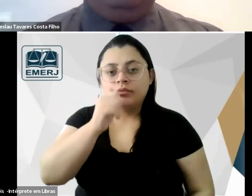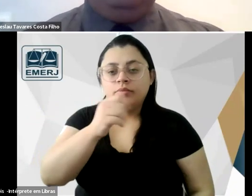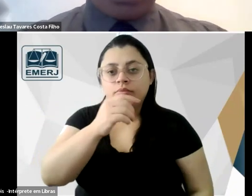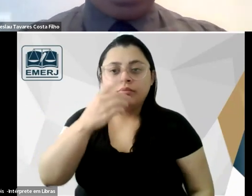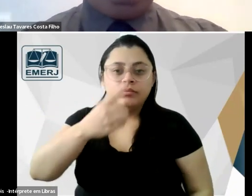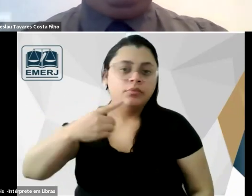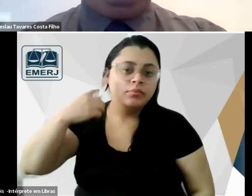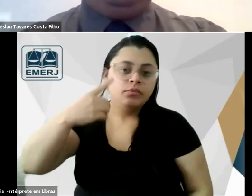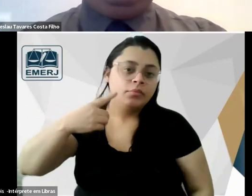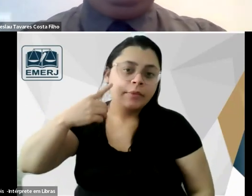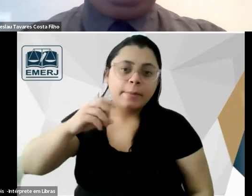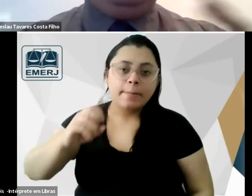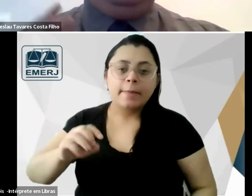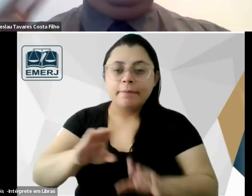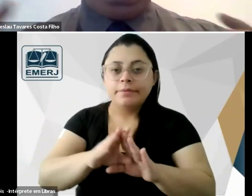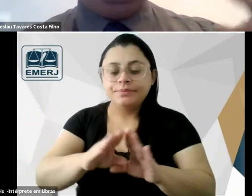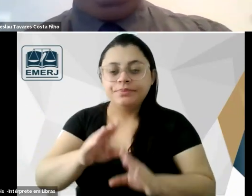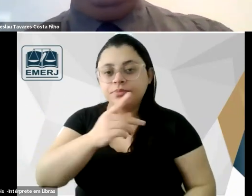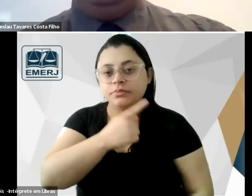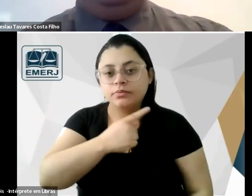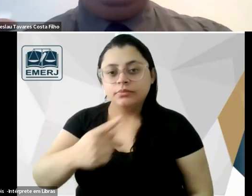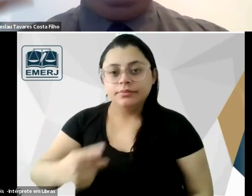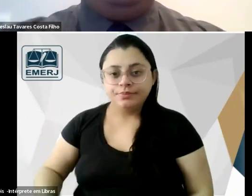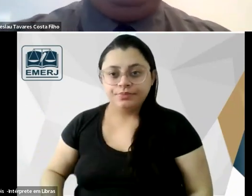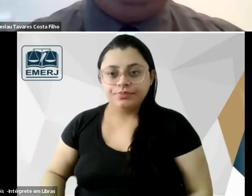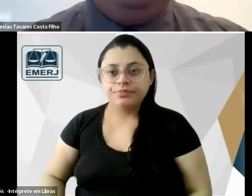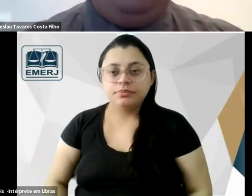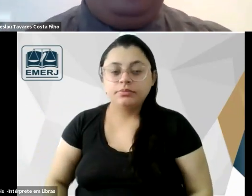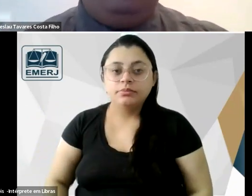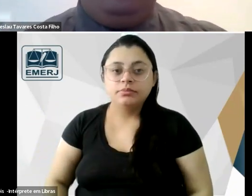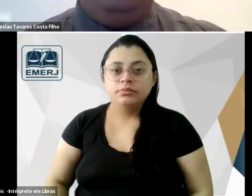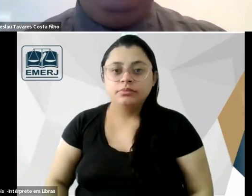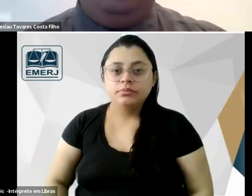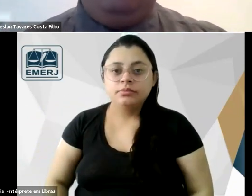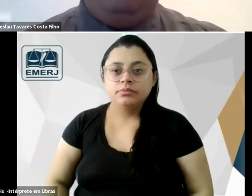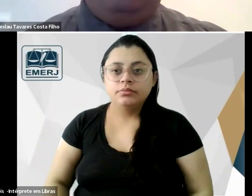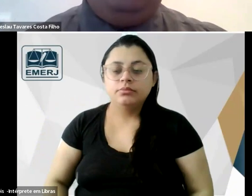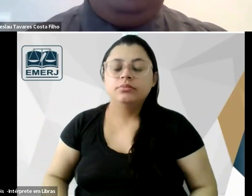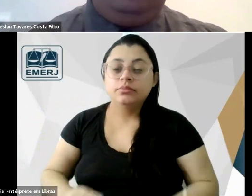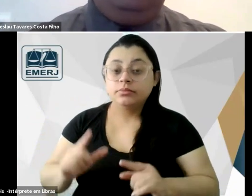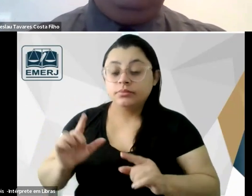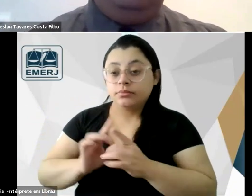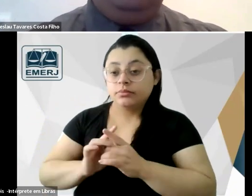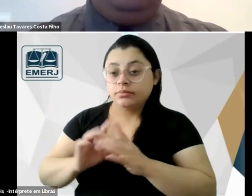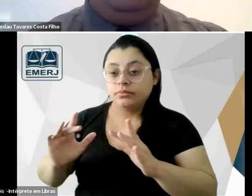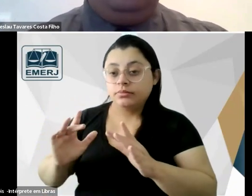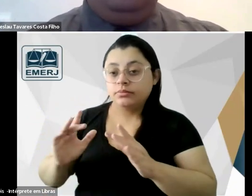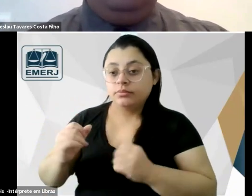então ele é favorável à emancipação da mulher mas por exemplo ele não é favorável ainda ao direito ao voto